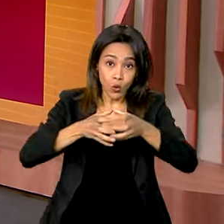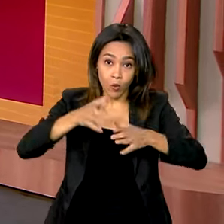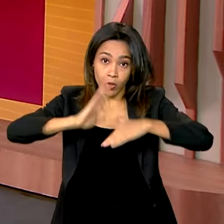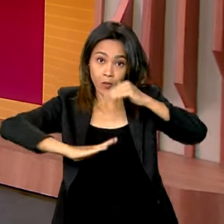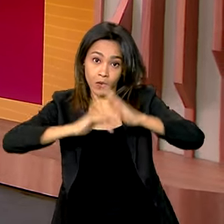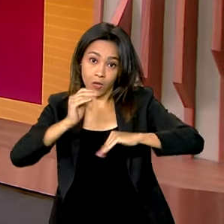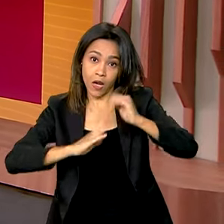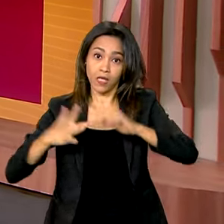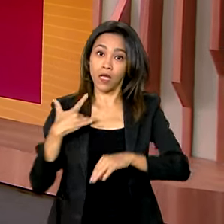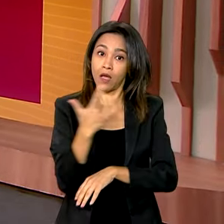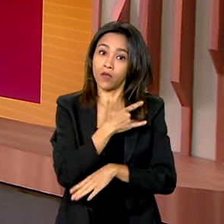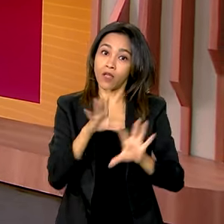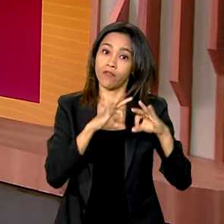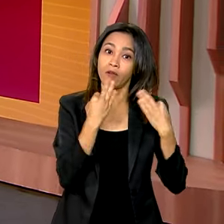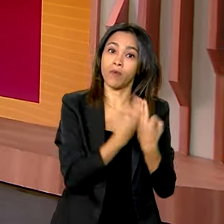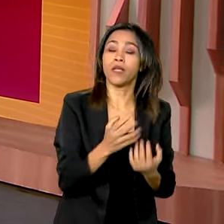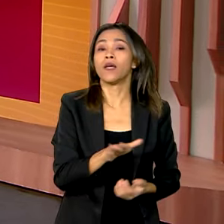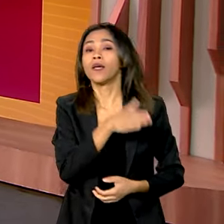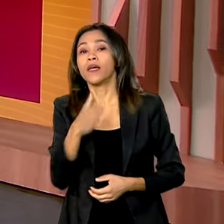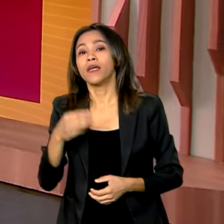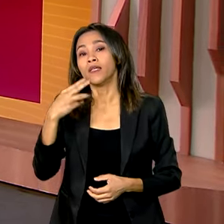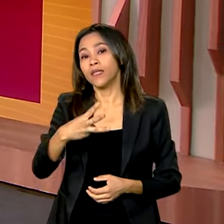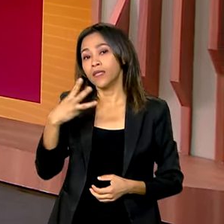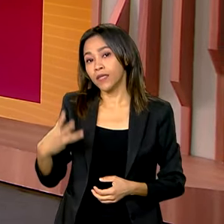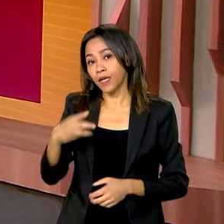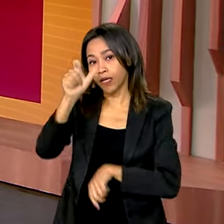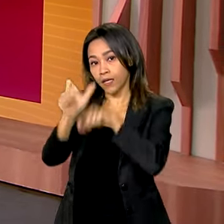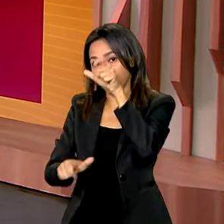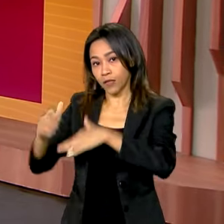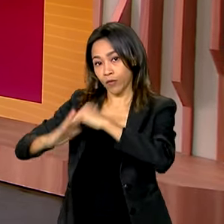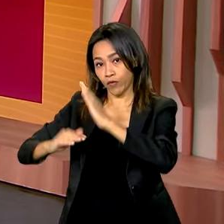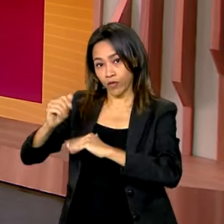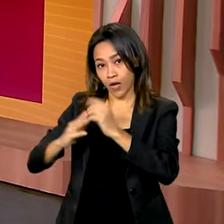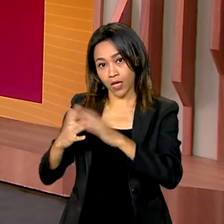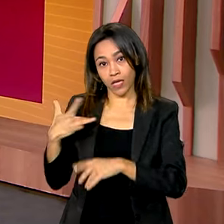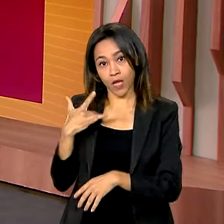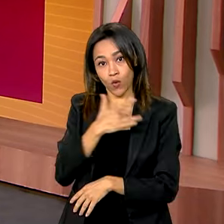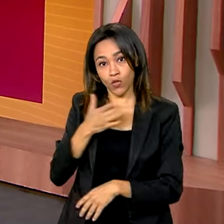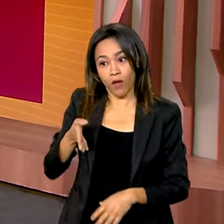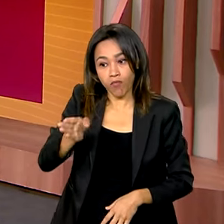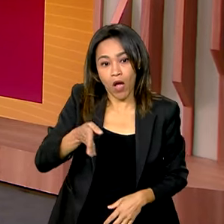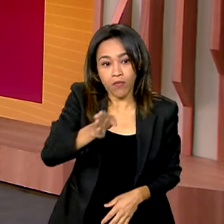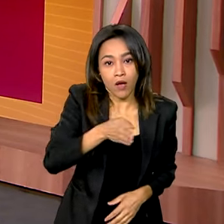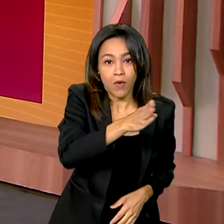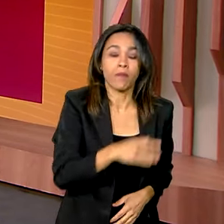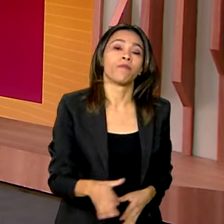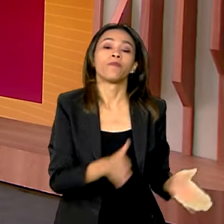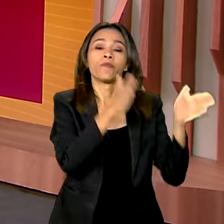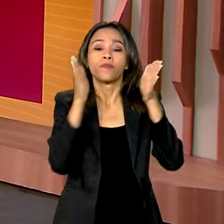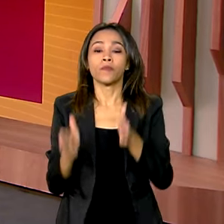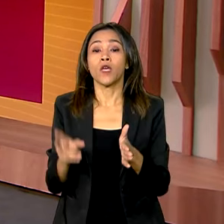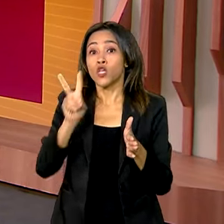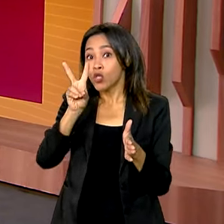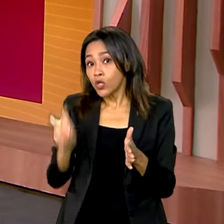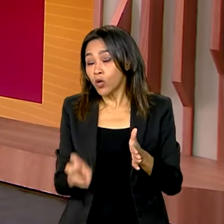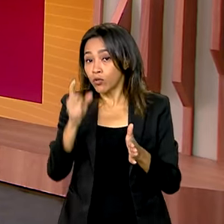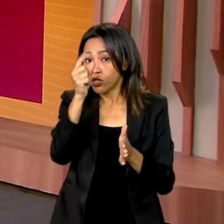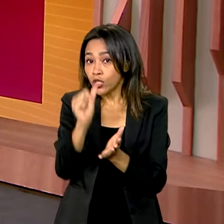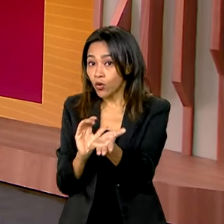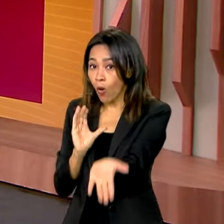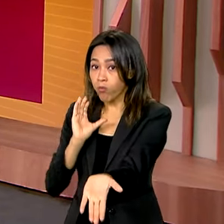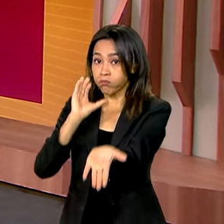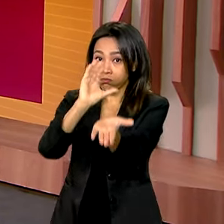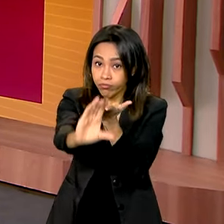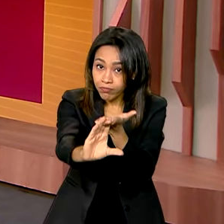e 33 agentes comunitários de saúde. Bem, quando a gente fala em transferência direta aos cidadãos,